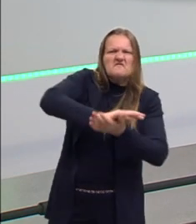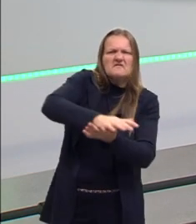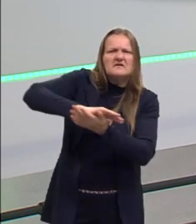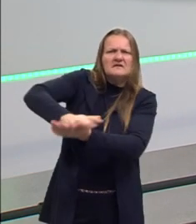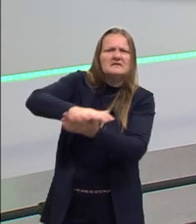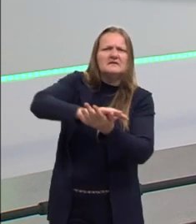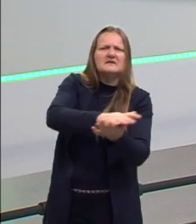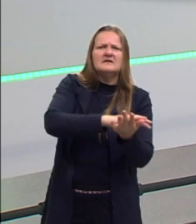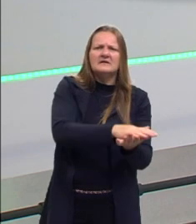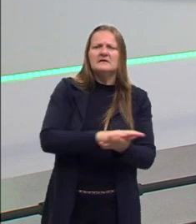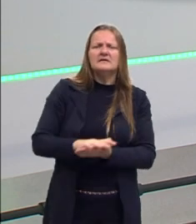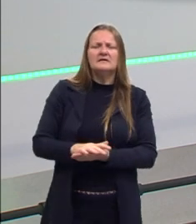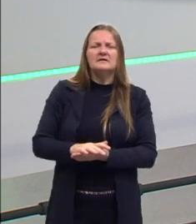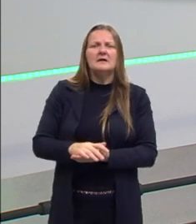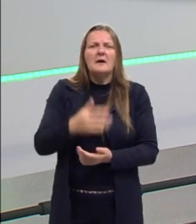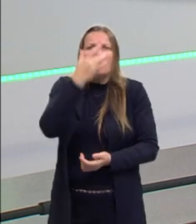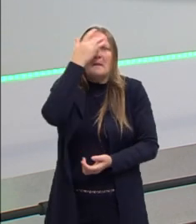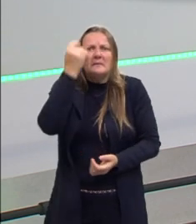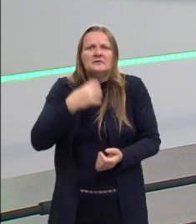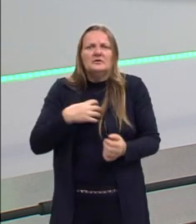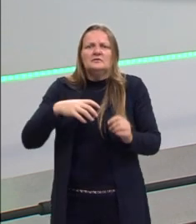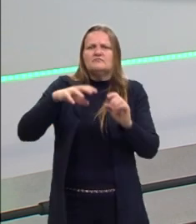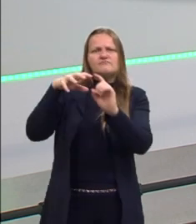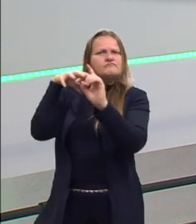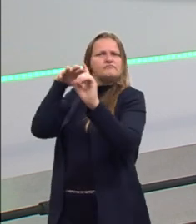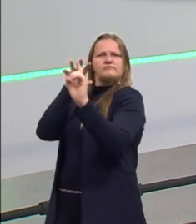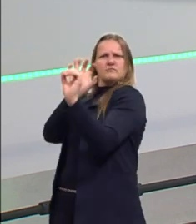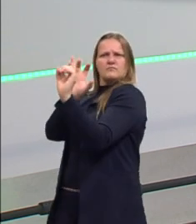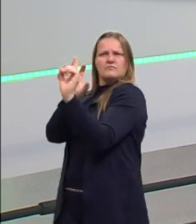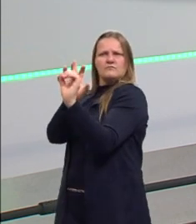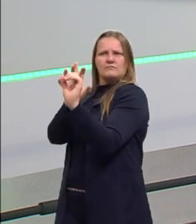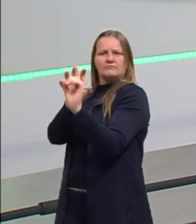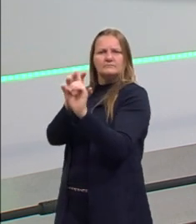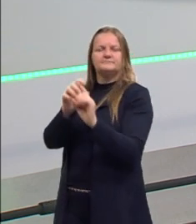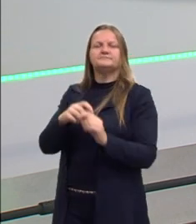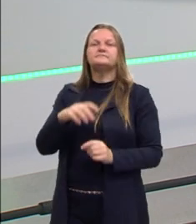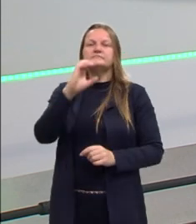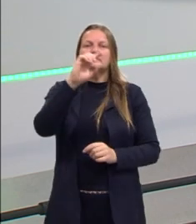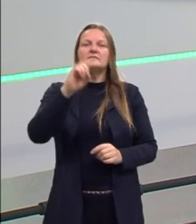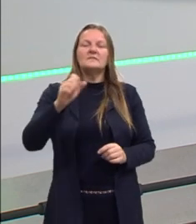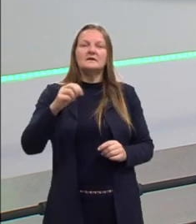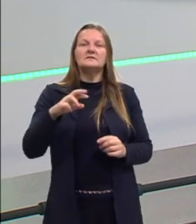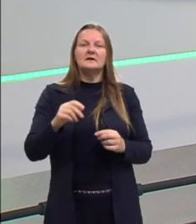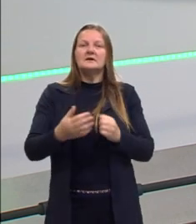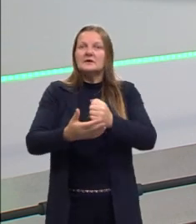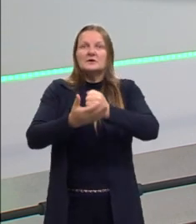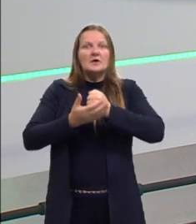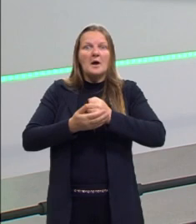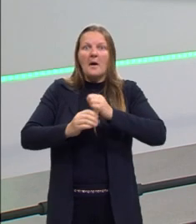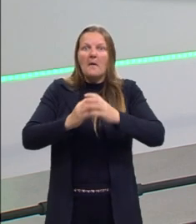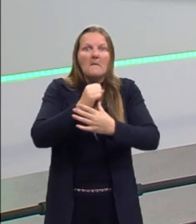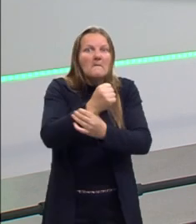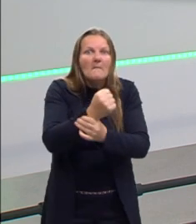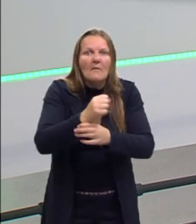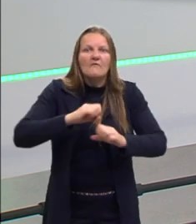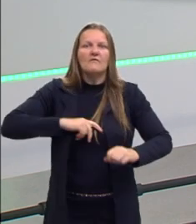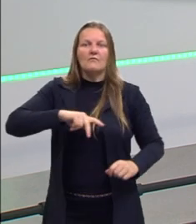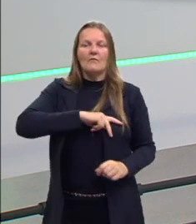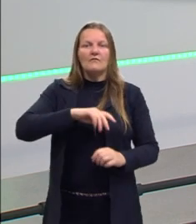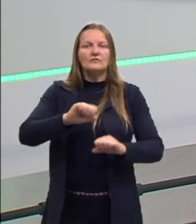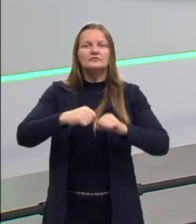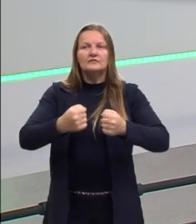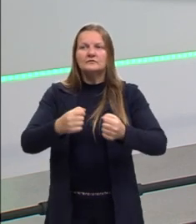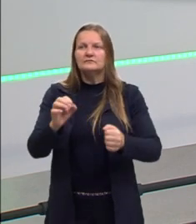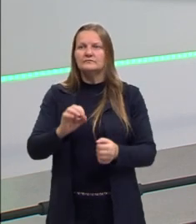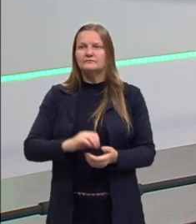Sangrento, elas começaram, então, a se voltar contra o Kizar e perceber que o Kizar não estava defendendo o povo. Tem algumas